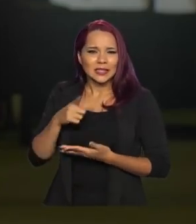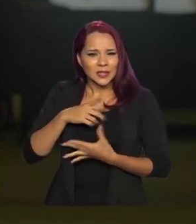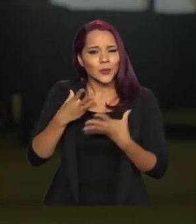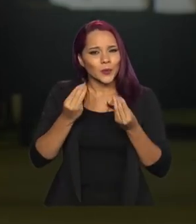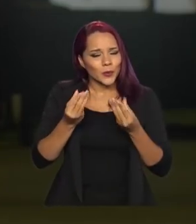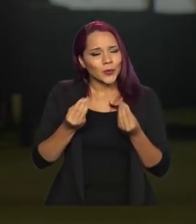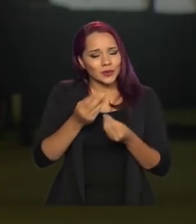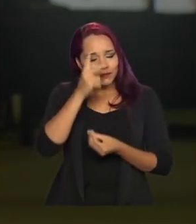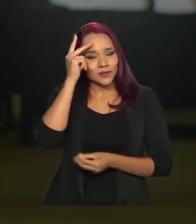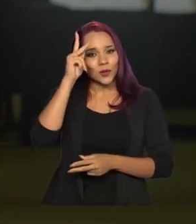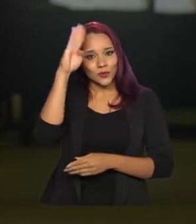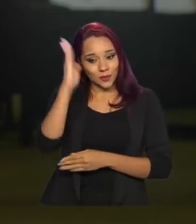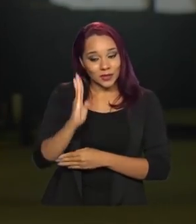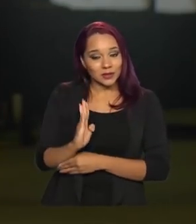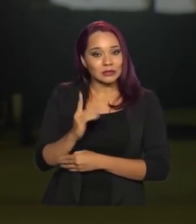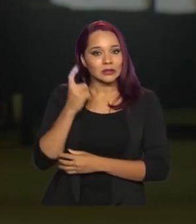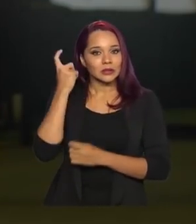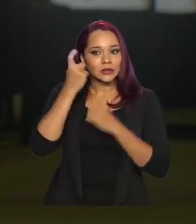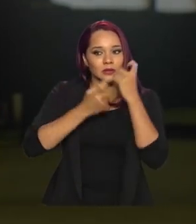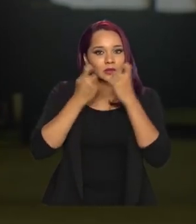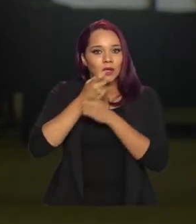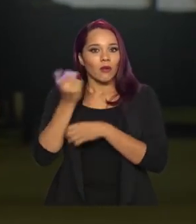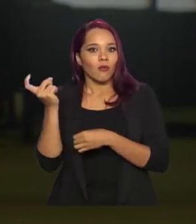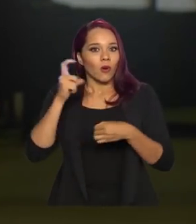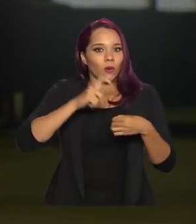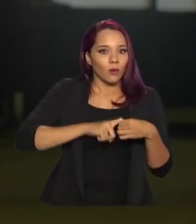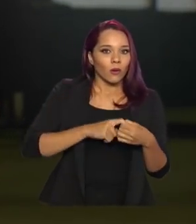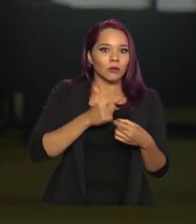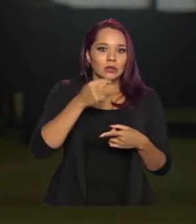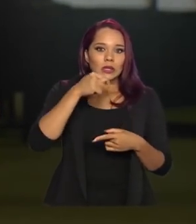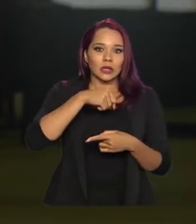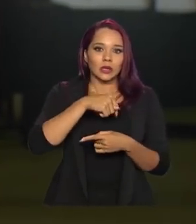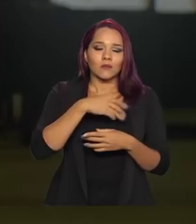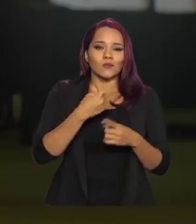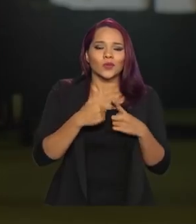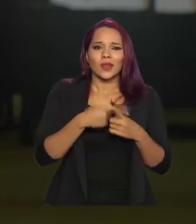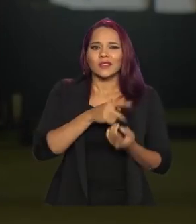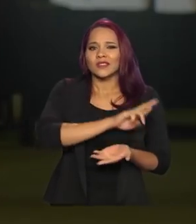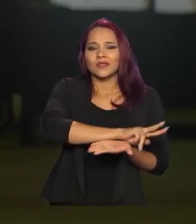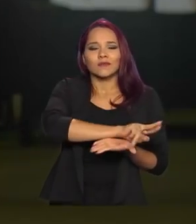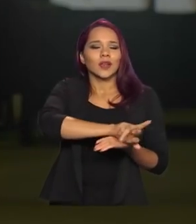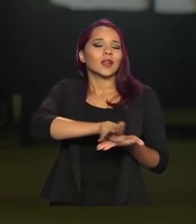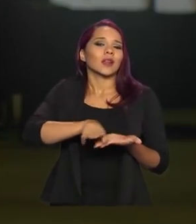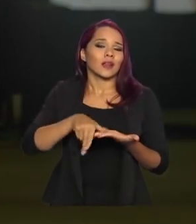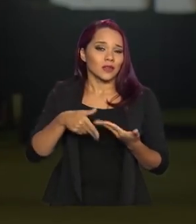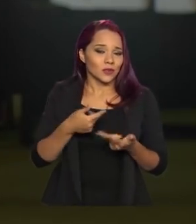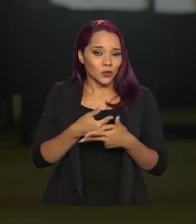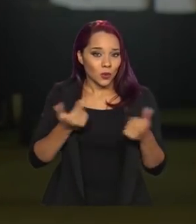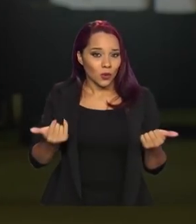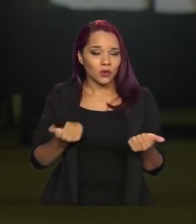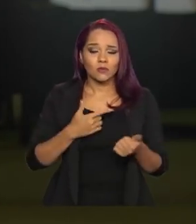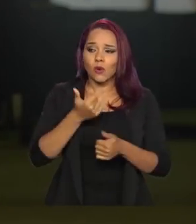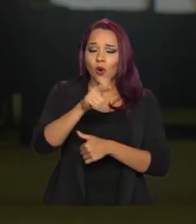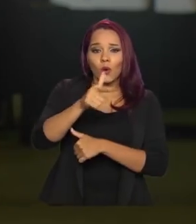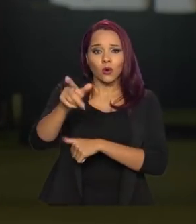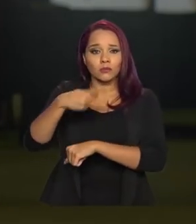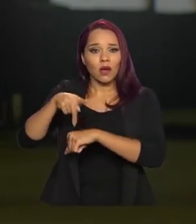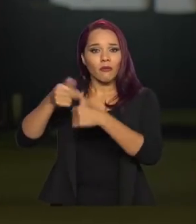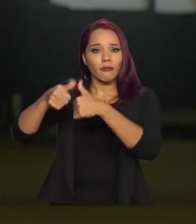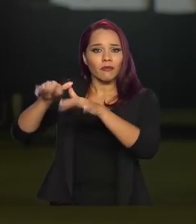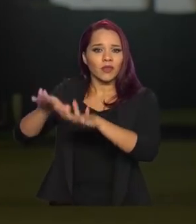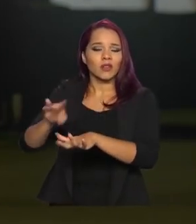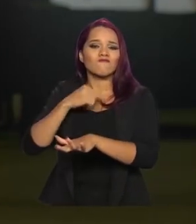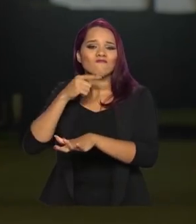brasileiros estão tendo dificuldades para voltar por N questões de outros países, de